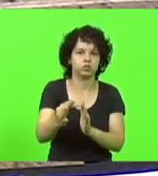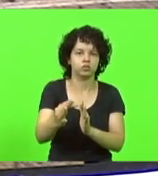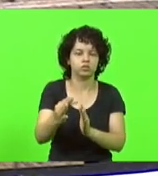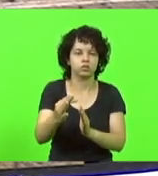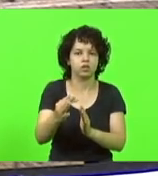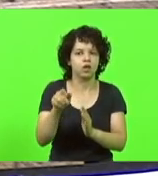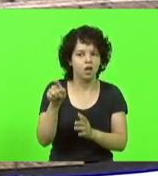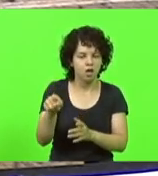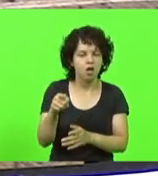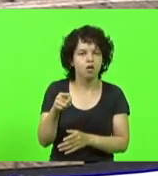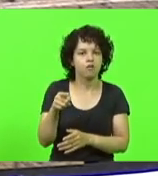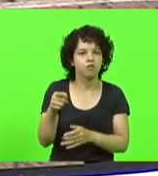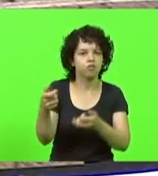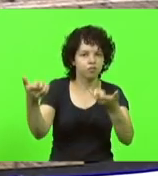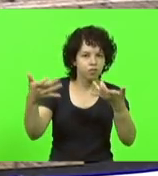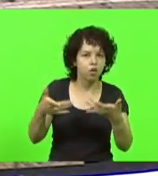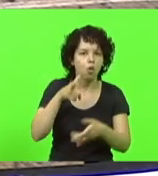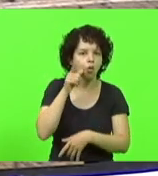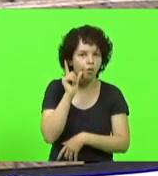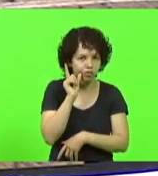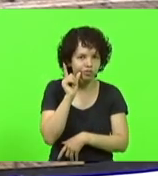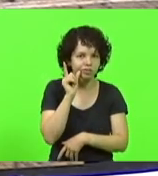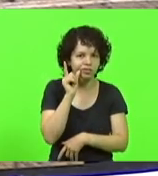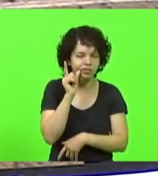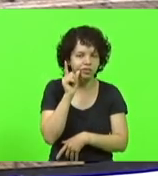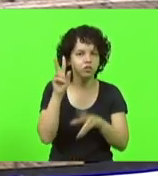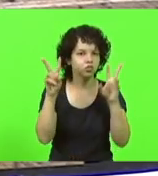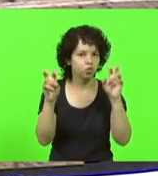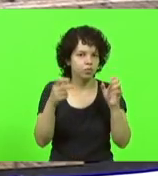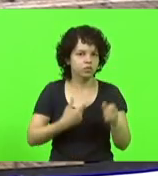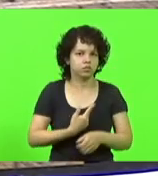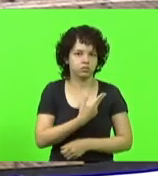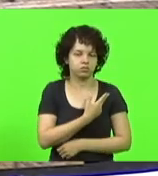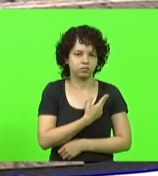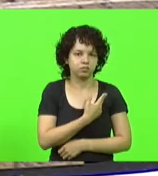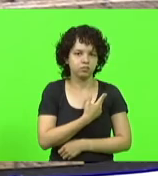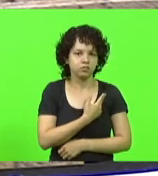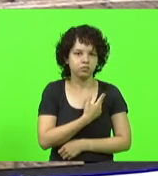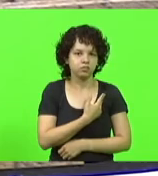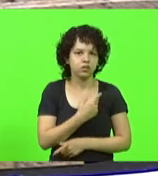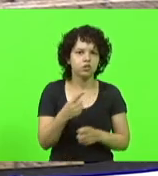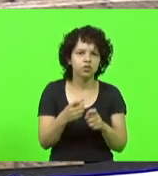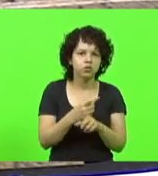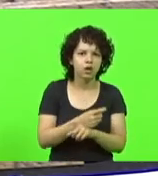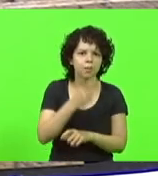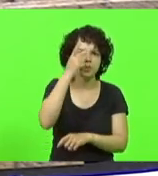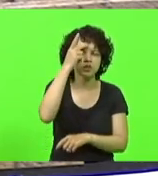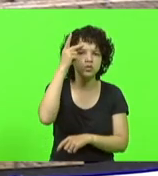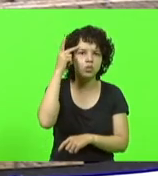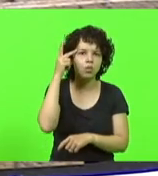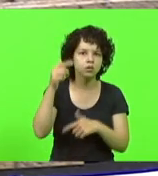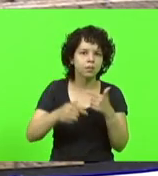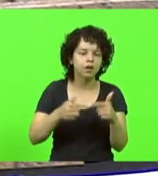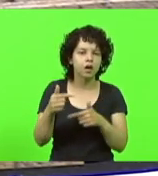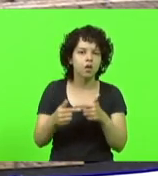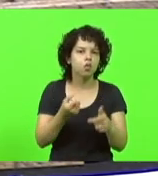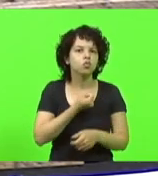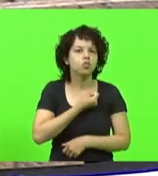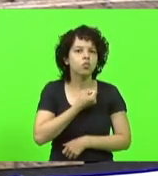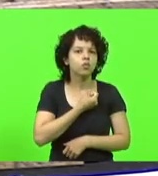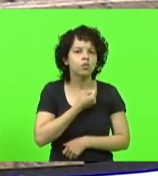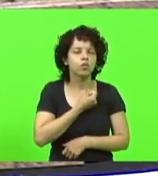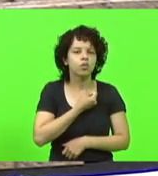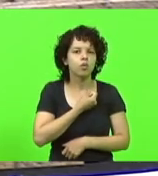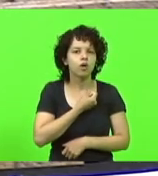a essas cirurgias. A dificuldade que essas pessoas têm de trabalhar com números é tão grande que, às vezes, elas vão se